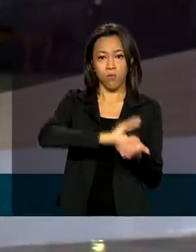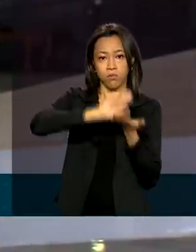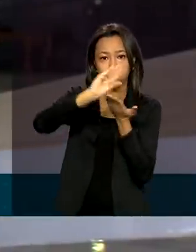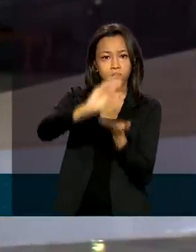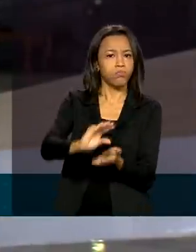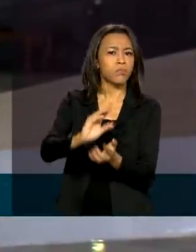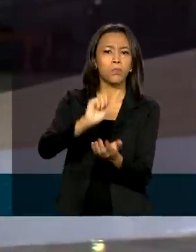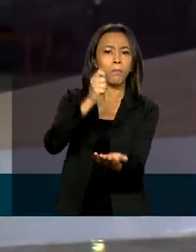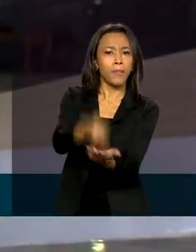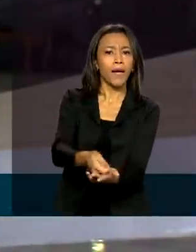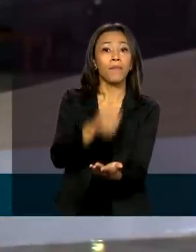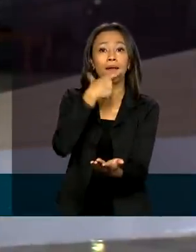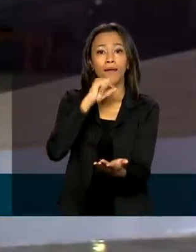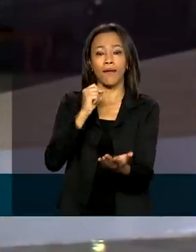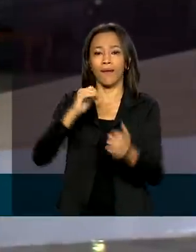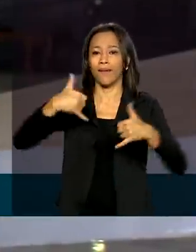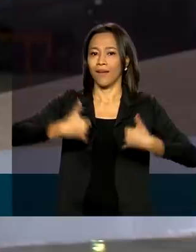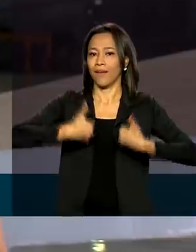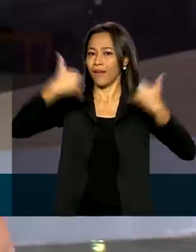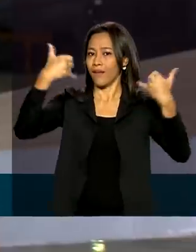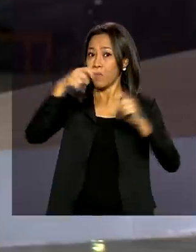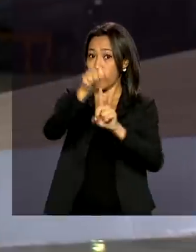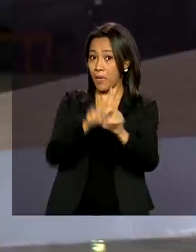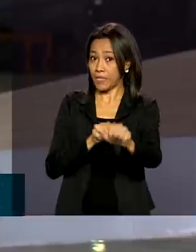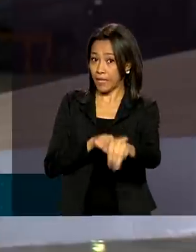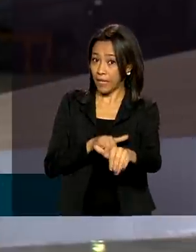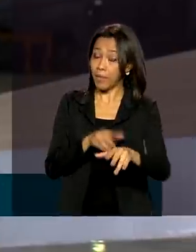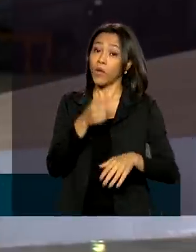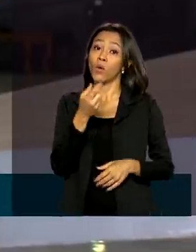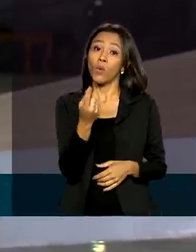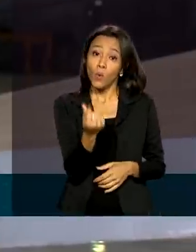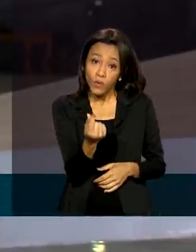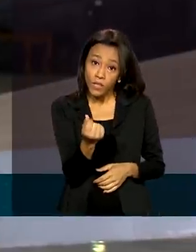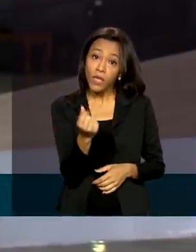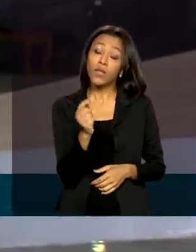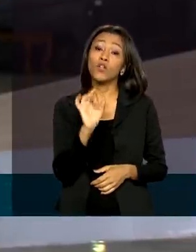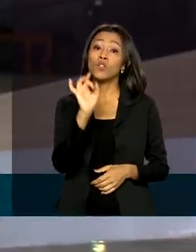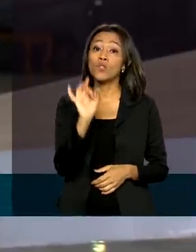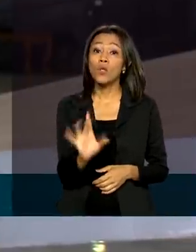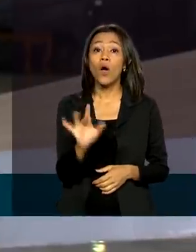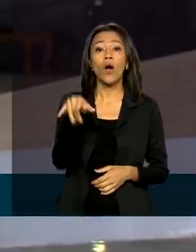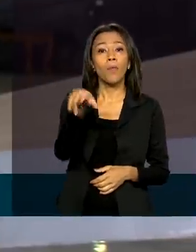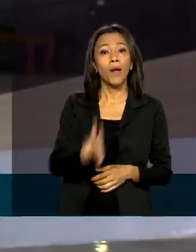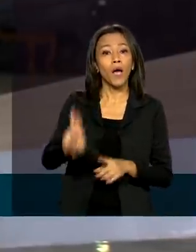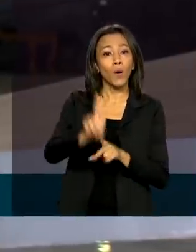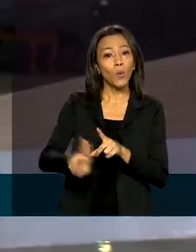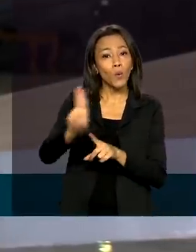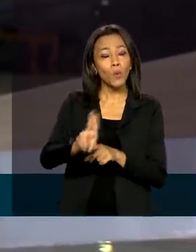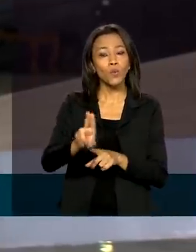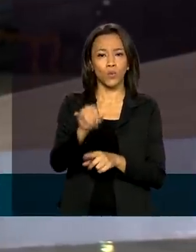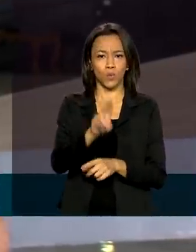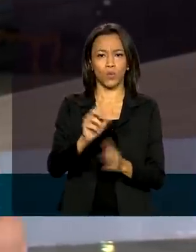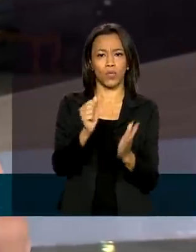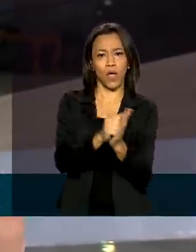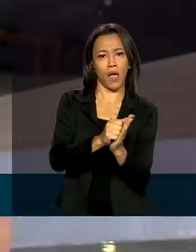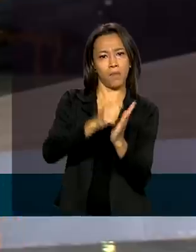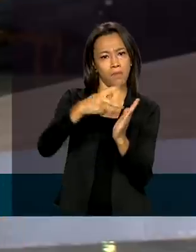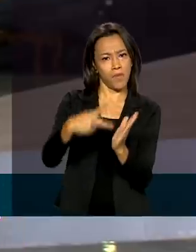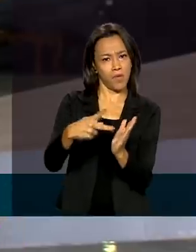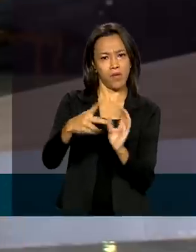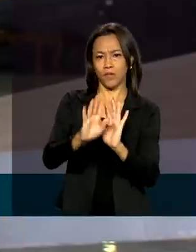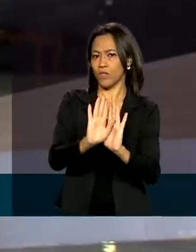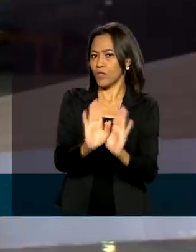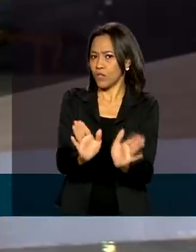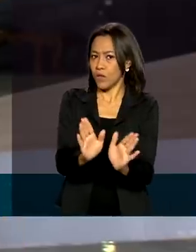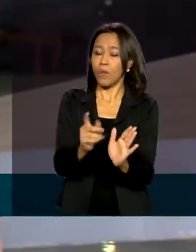aniversariantes de setembro. Inicialmente, o dinheiro vai ficar disponível apenas para uso por meio do aplicativo Caixa Tem, para